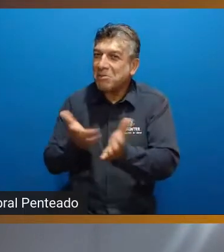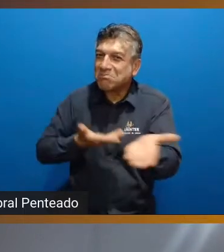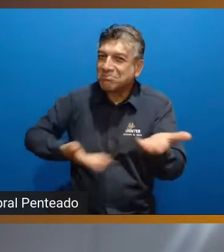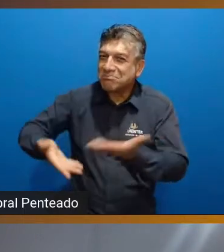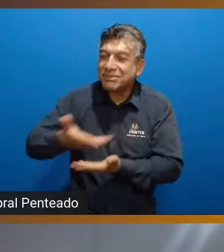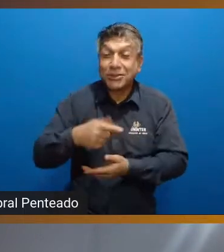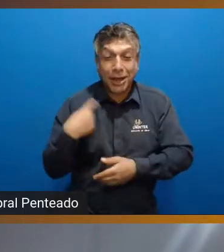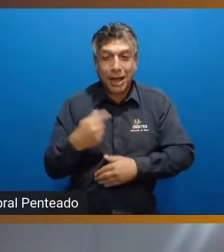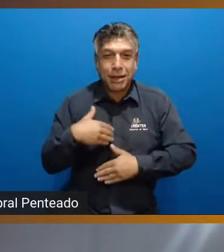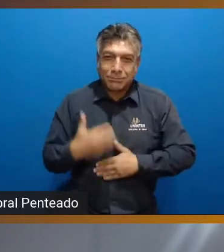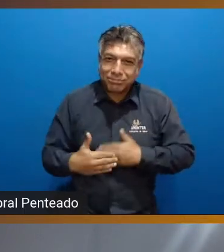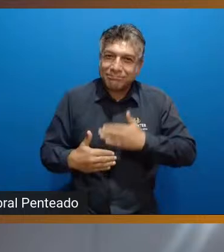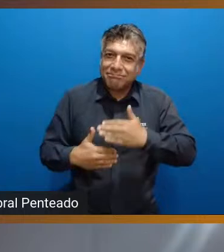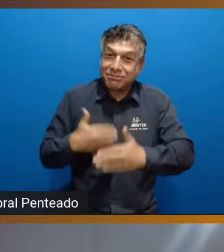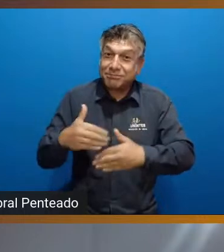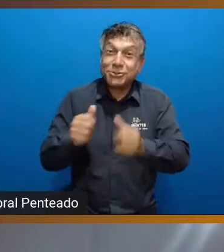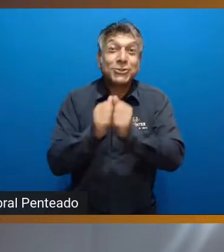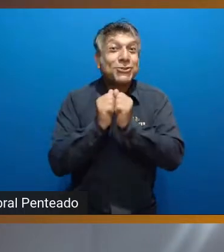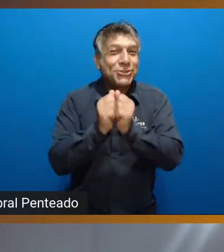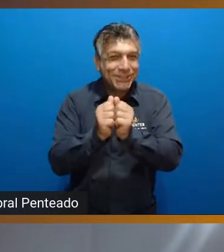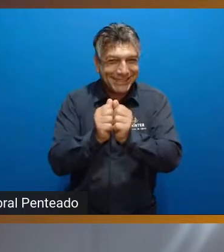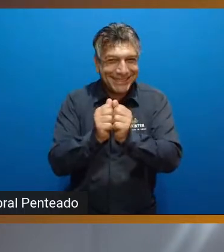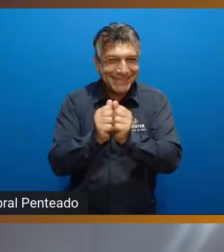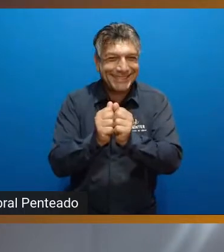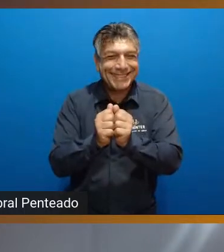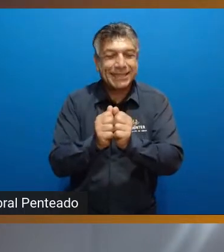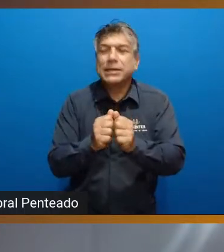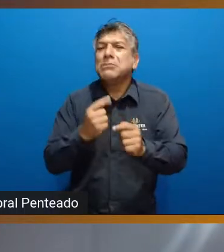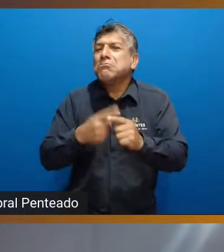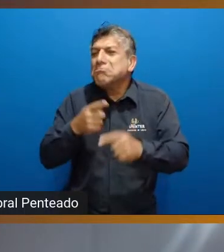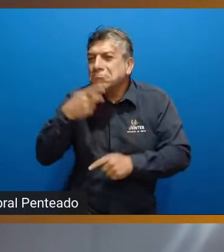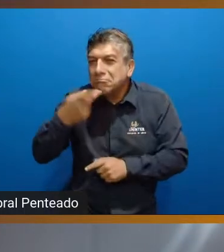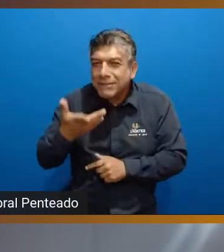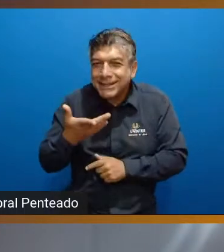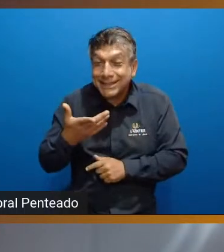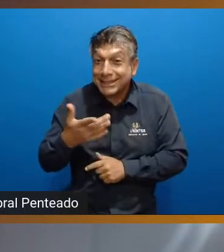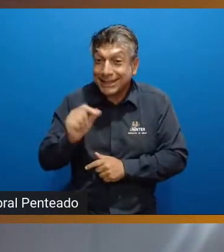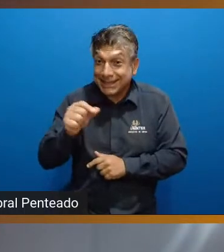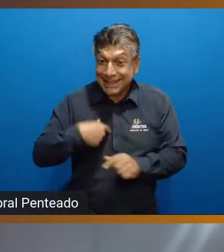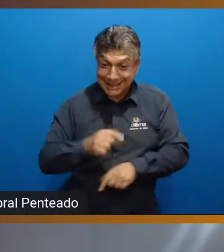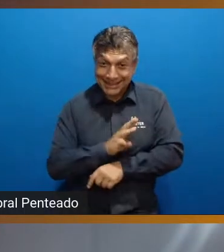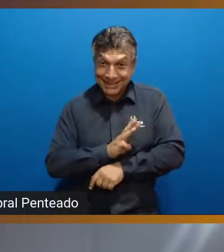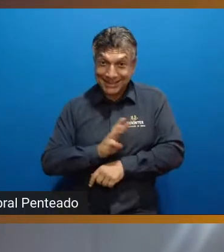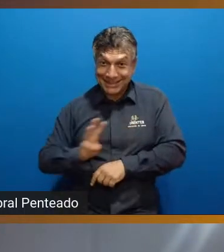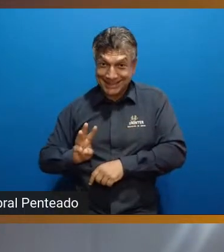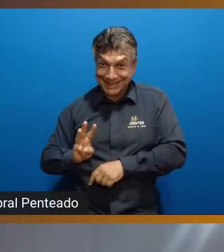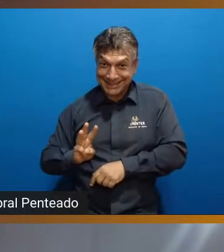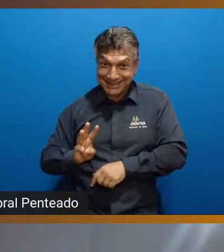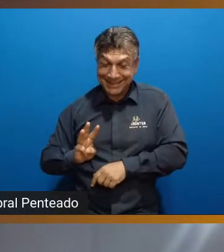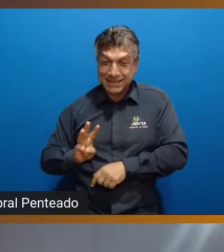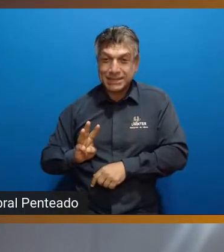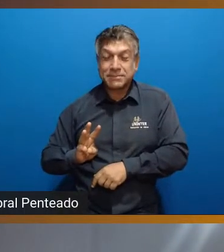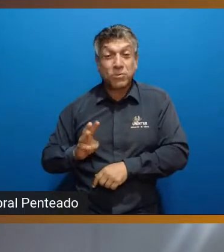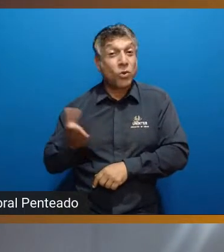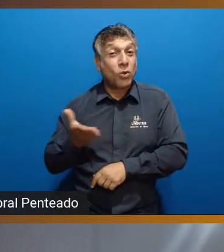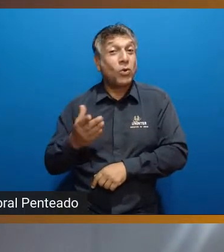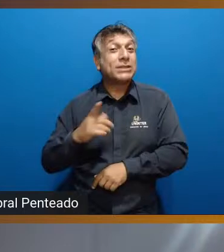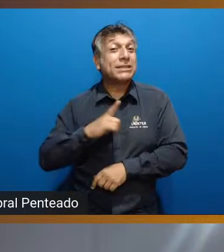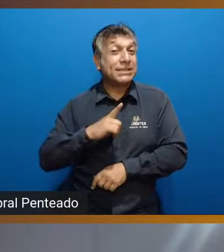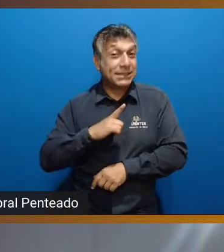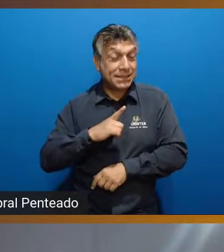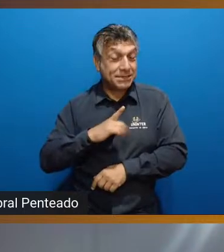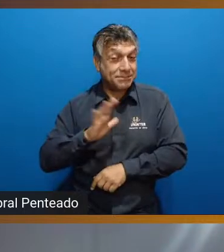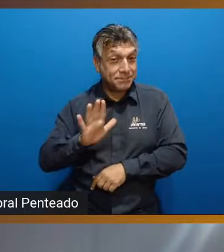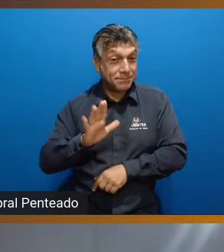que a gente vai trabalhar junto. E aí, por que eu falo isso? Porque no site, porque vocês, hoje a gente tem uma situação que é o